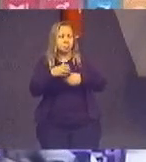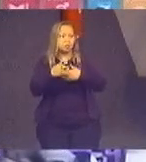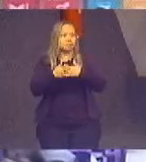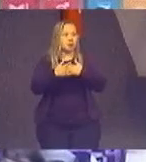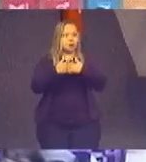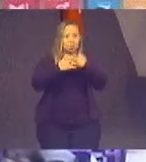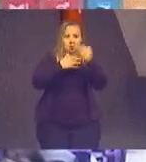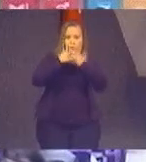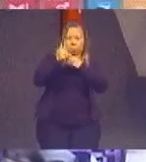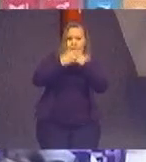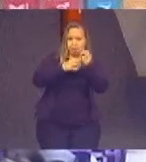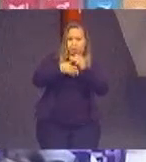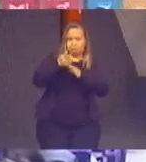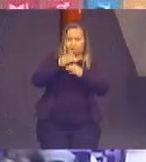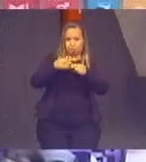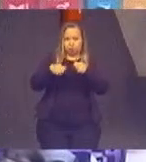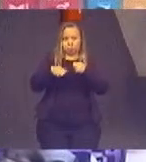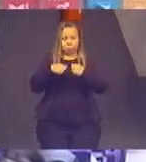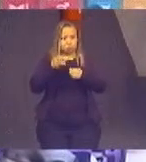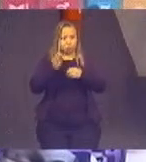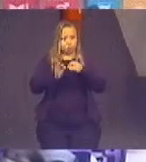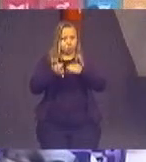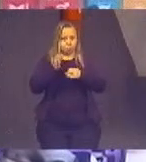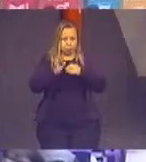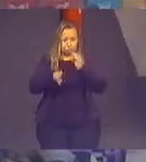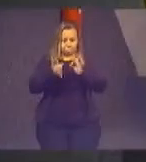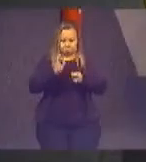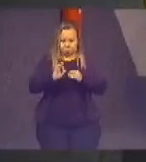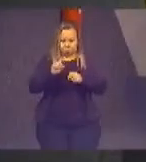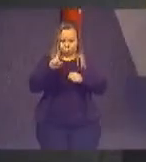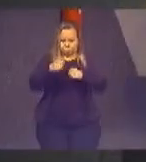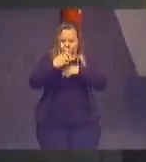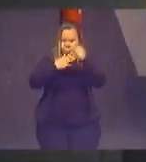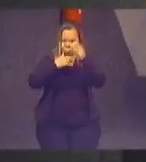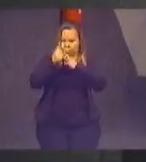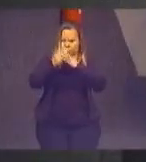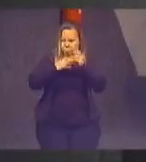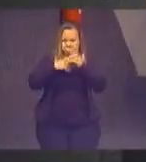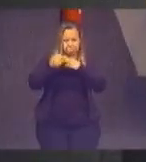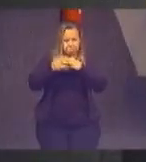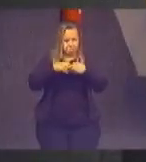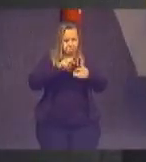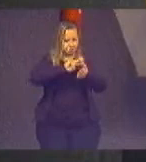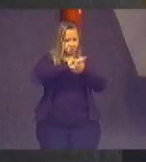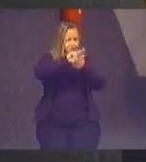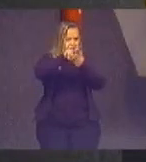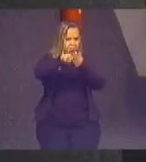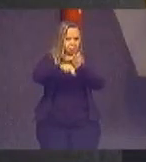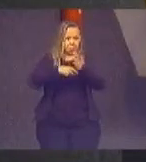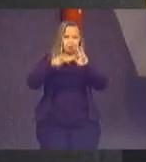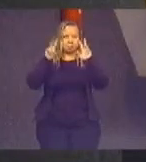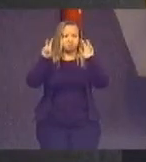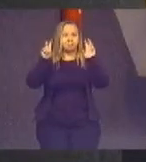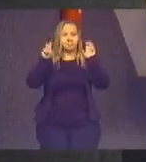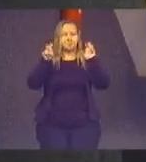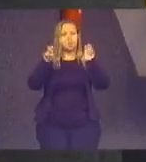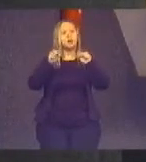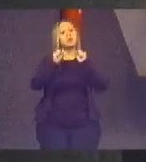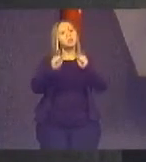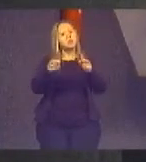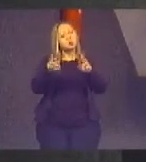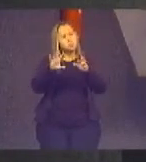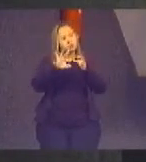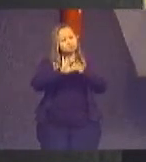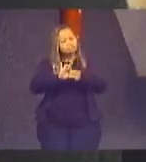o fato de sermos profissionais em vários aspectos, nós podemos nos reunir e fazer